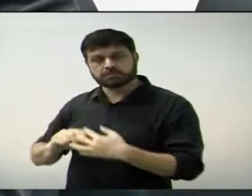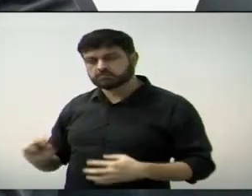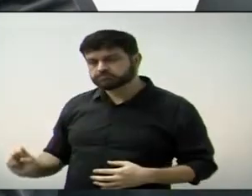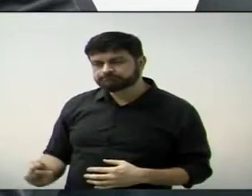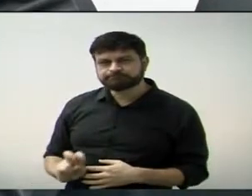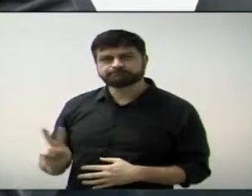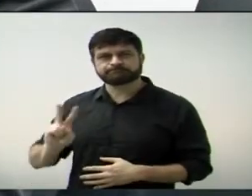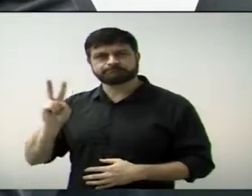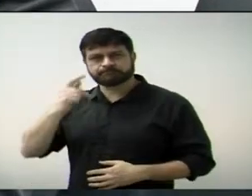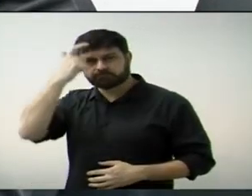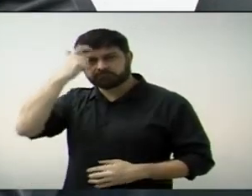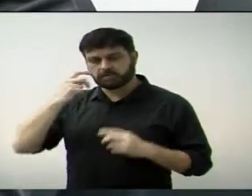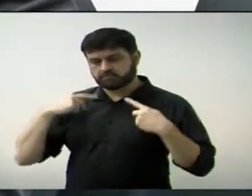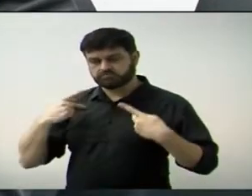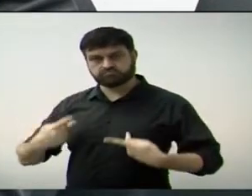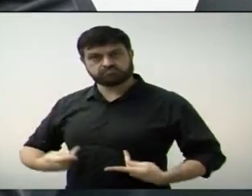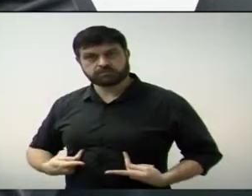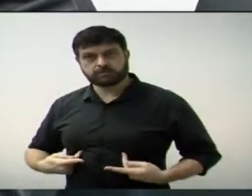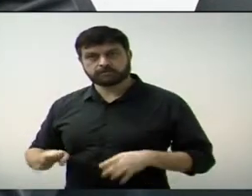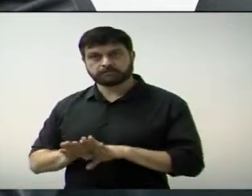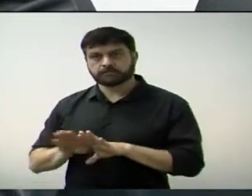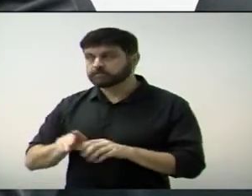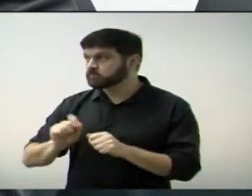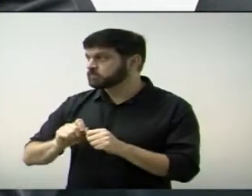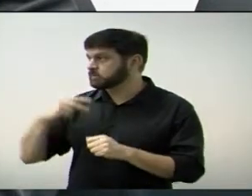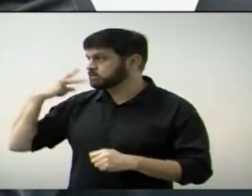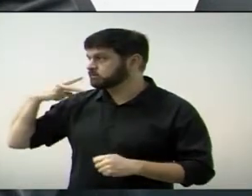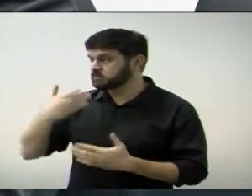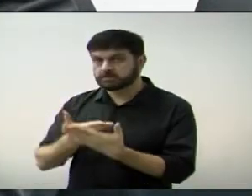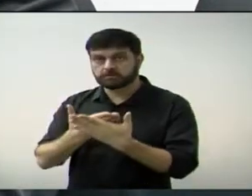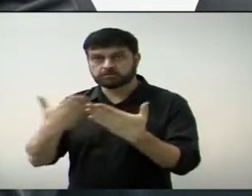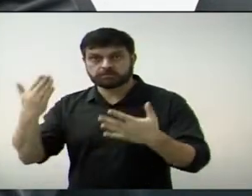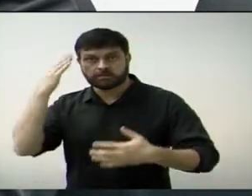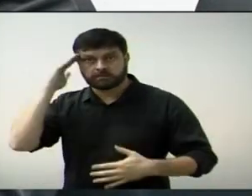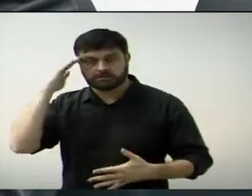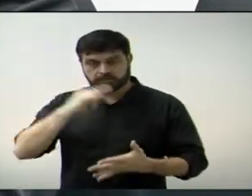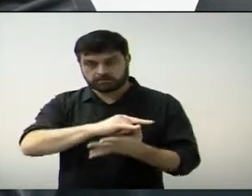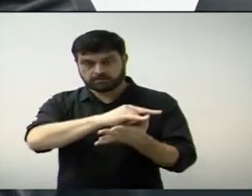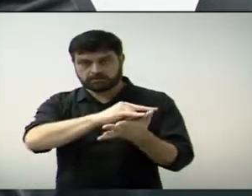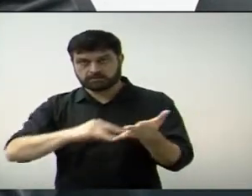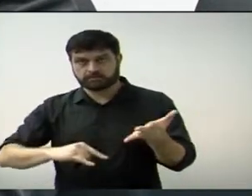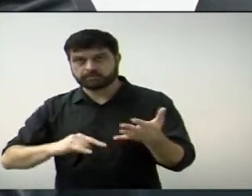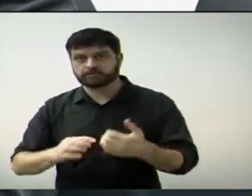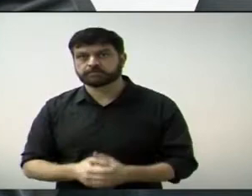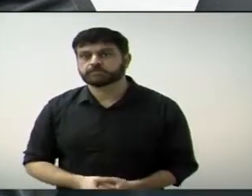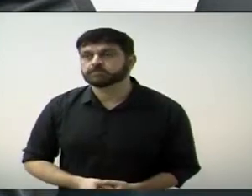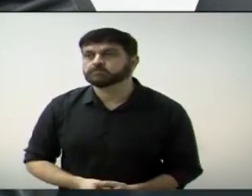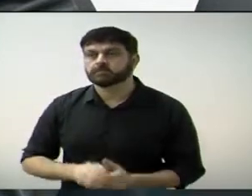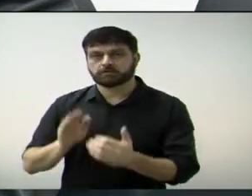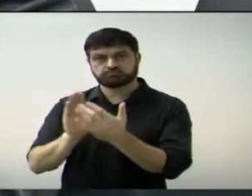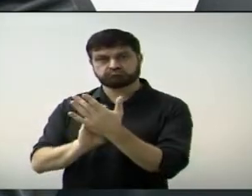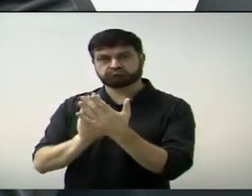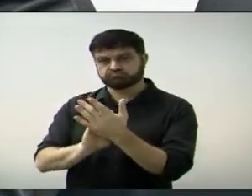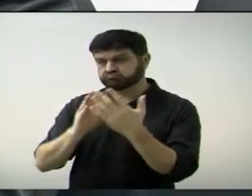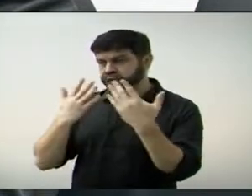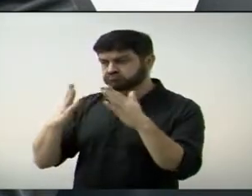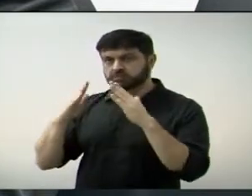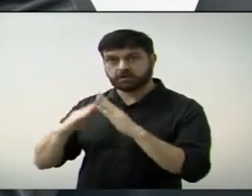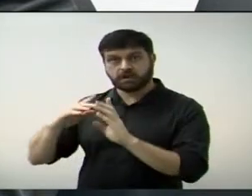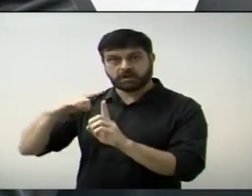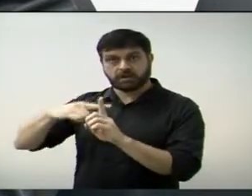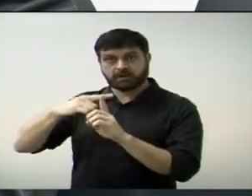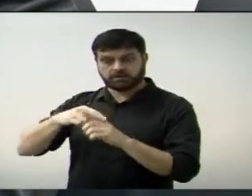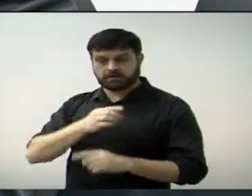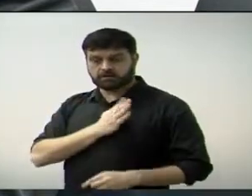humana. Faço o exposto, submeto à apreciação dos nobres pares, a presente moção de congratulação à Paró,